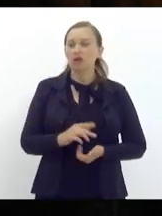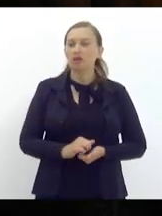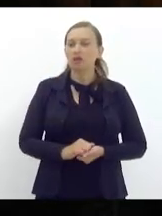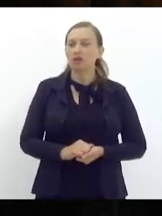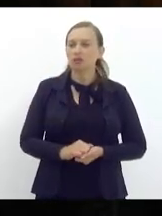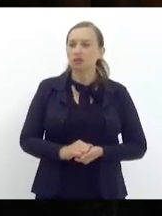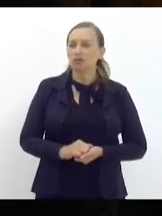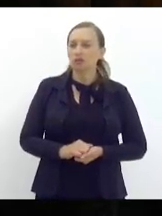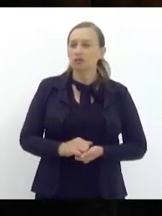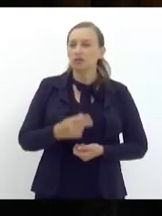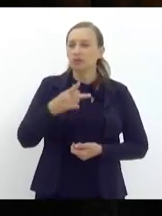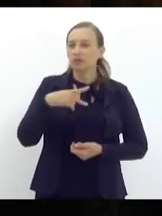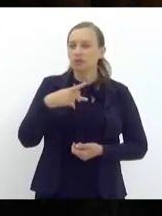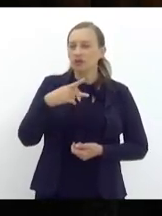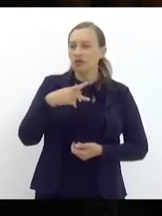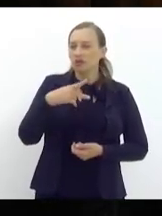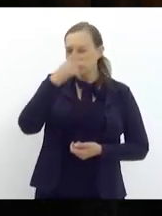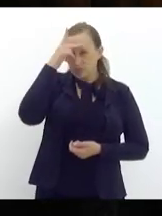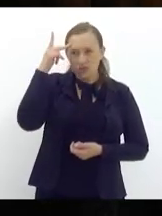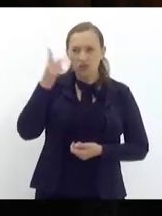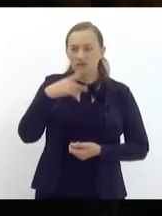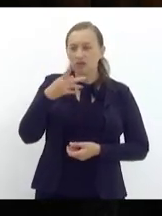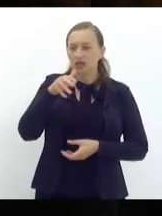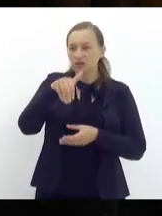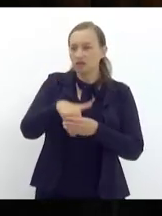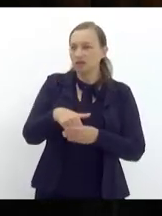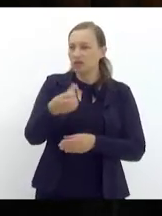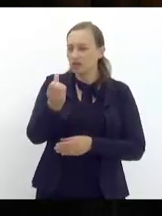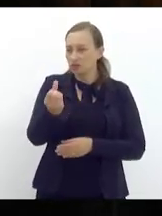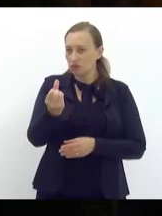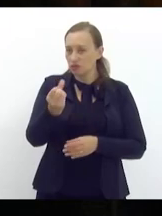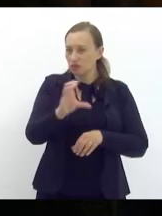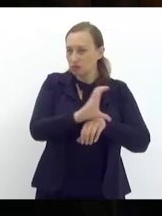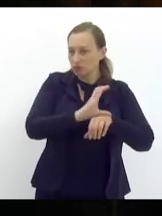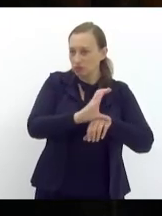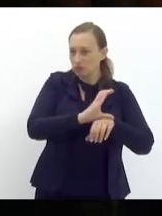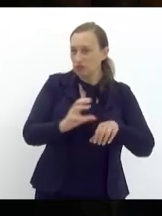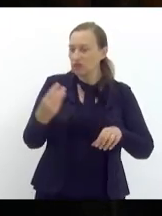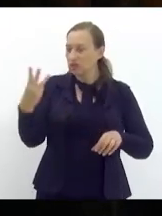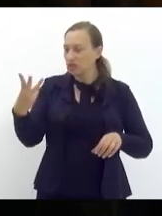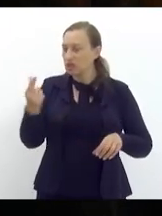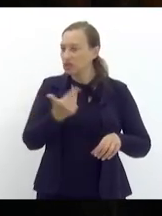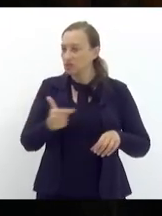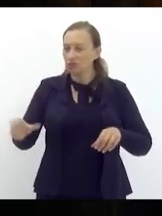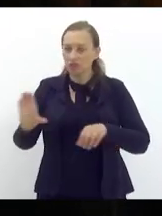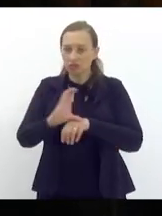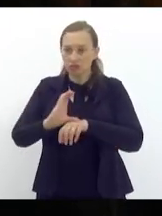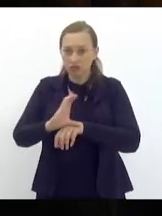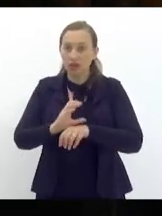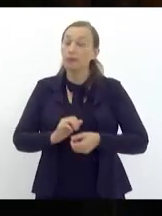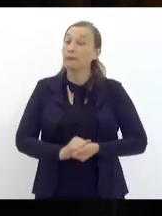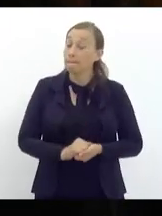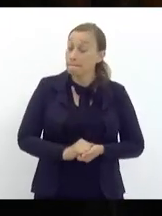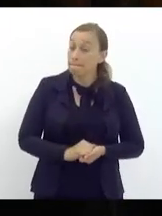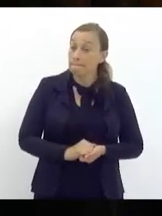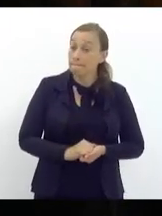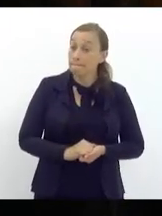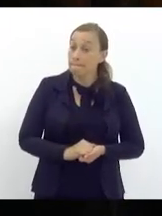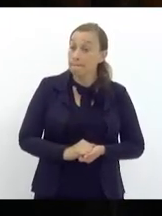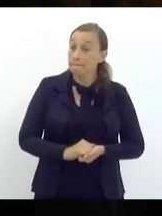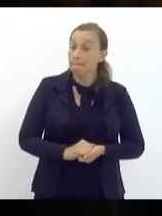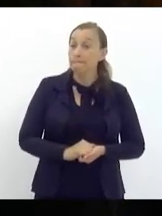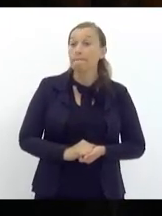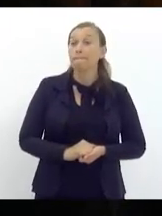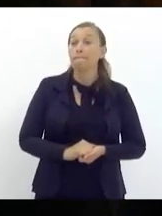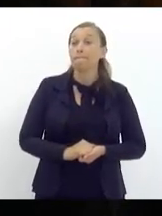seis votos pela constitucionalidade e três pela inconstitucionalidade e o Supremo só tem